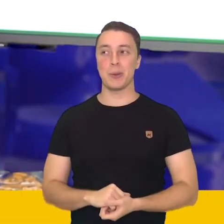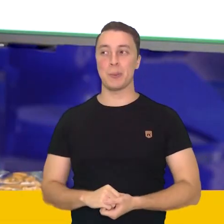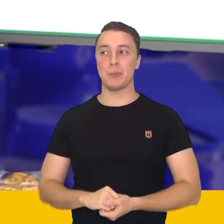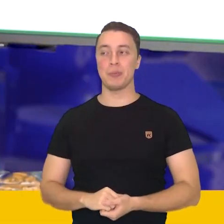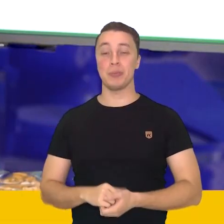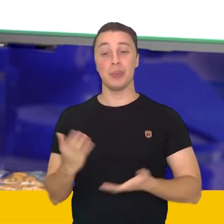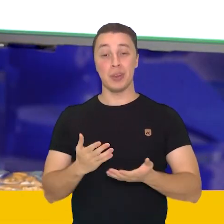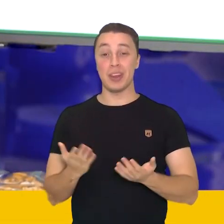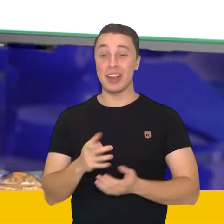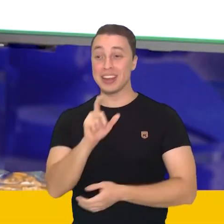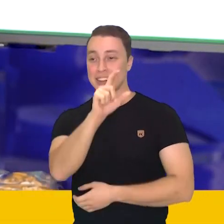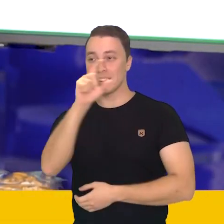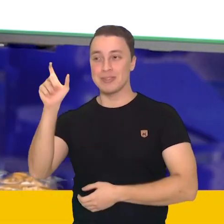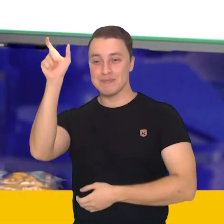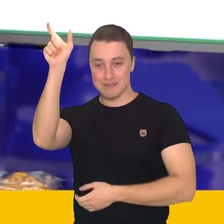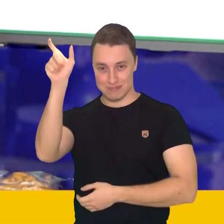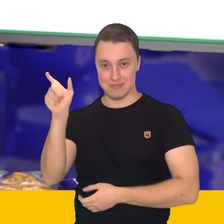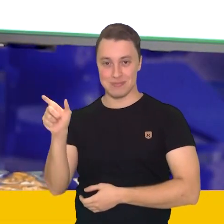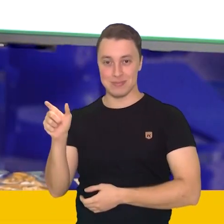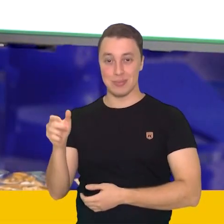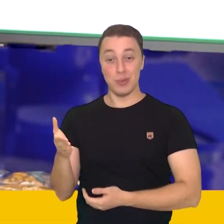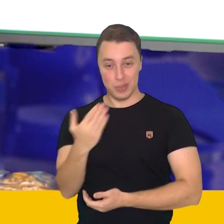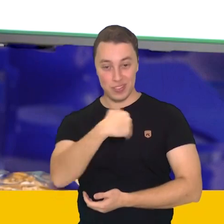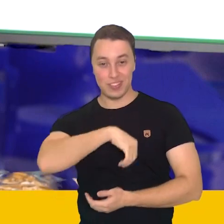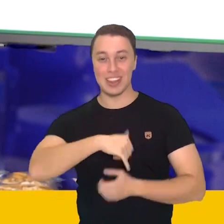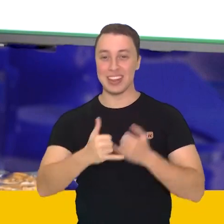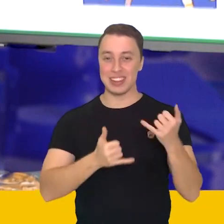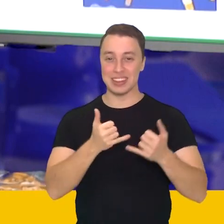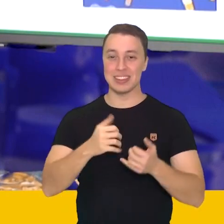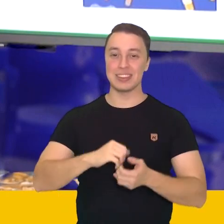Que tal um caça-palavras agora? Vamos nos divertir?